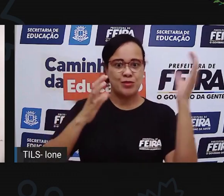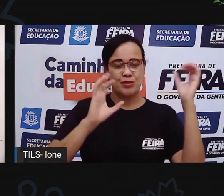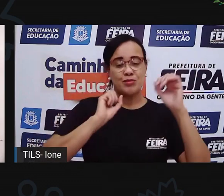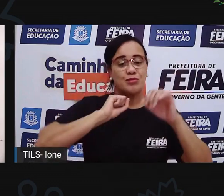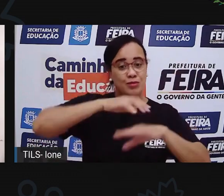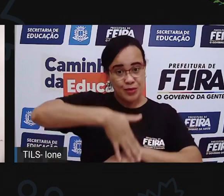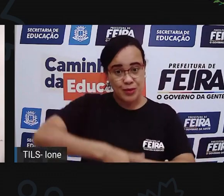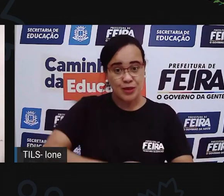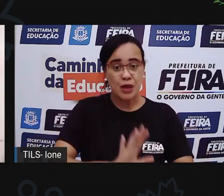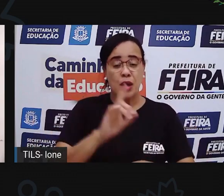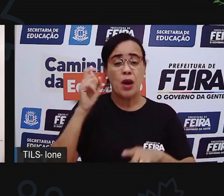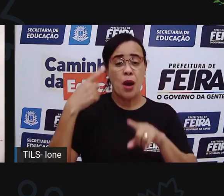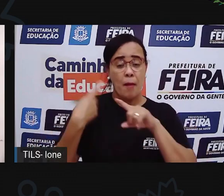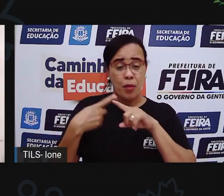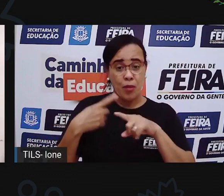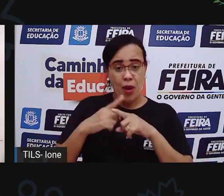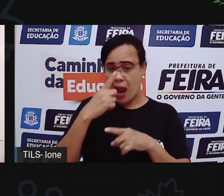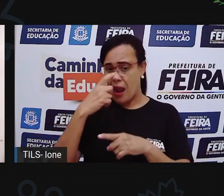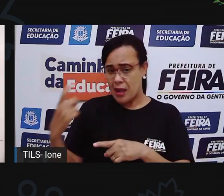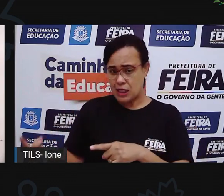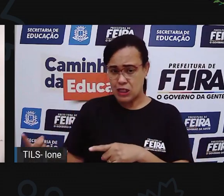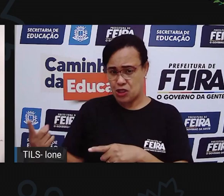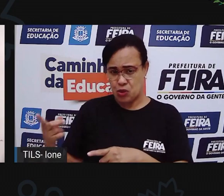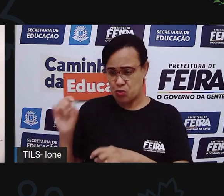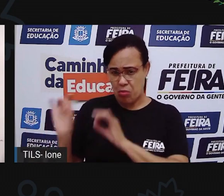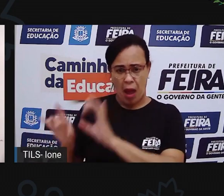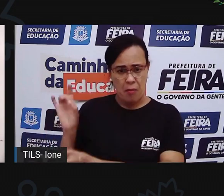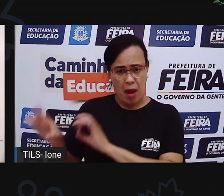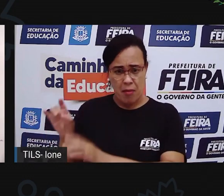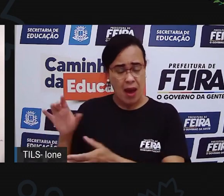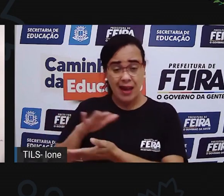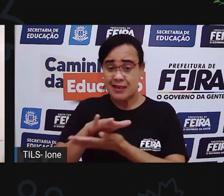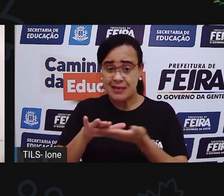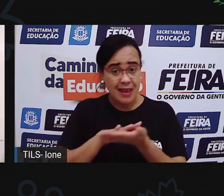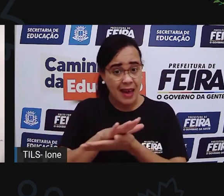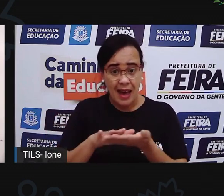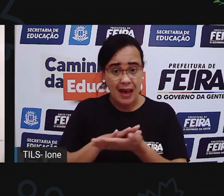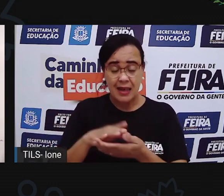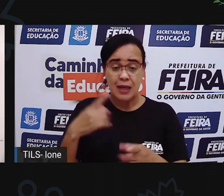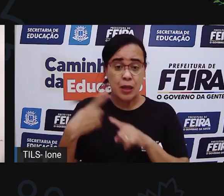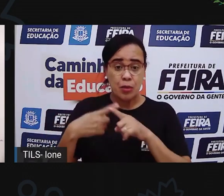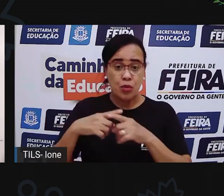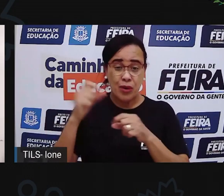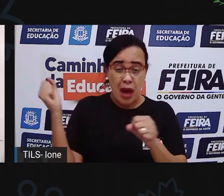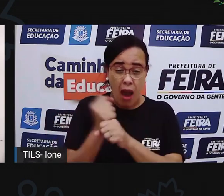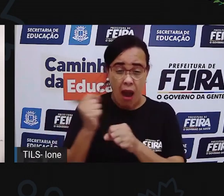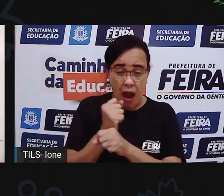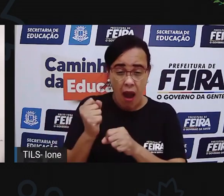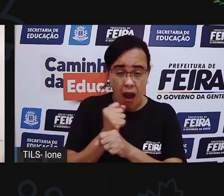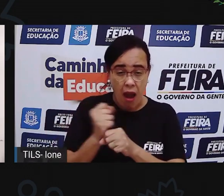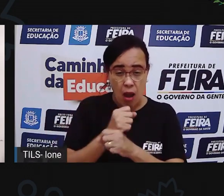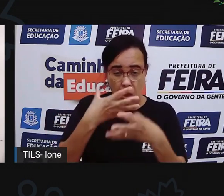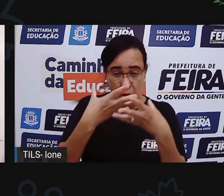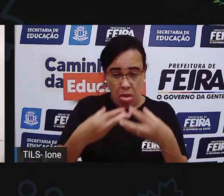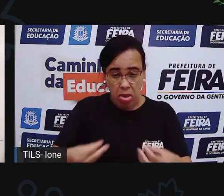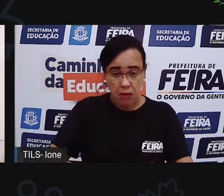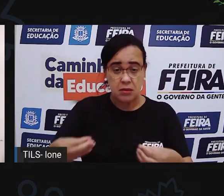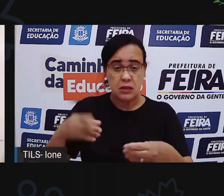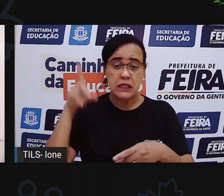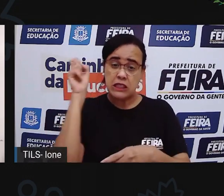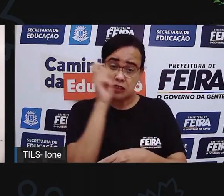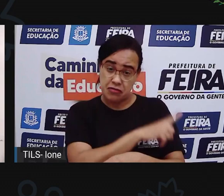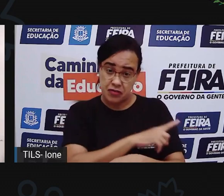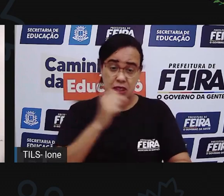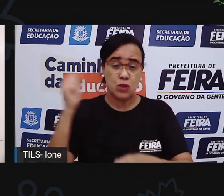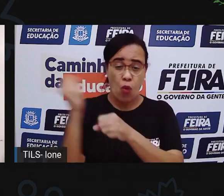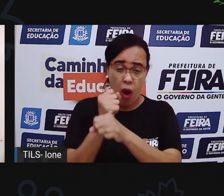alguns anos pra se decompor, né? Então, a gente tá tirando ela da natureza, e a gente tá fazendo um brinquedo com ele, né? Então, a gente tá